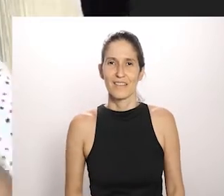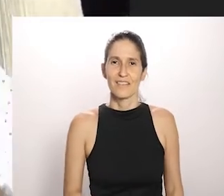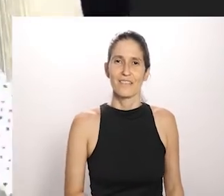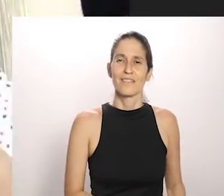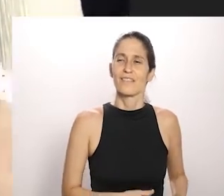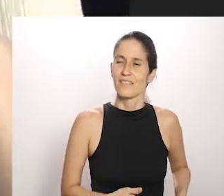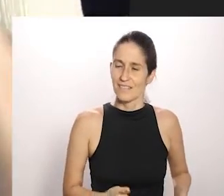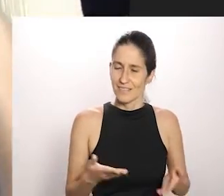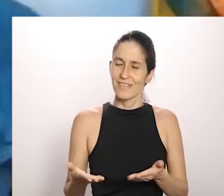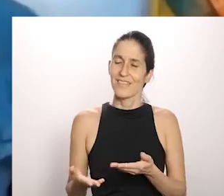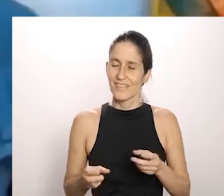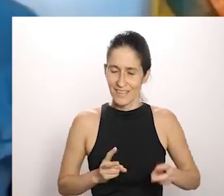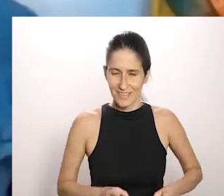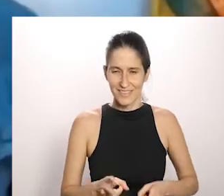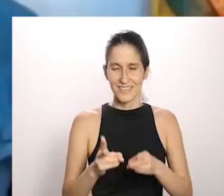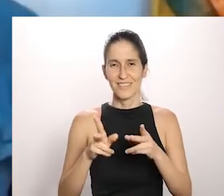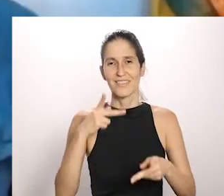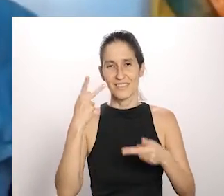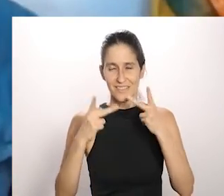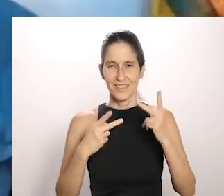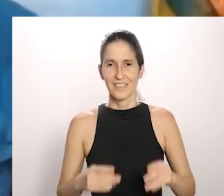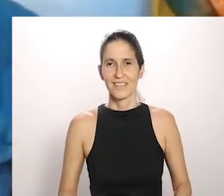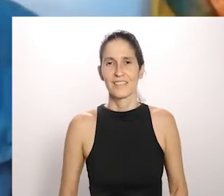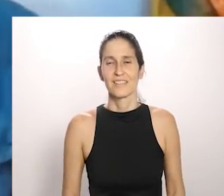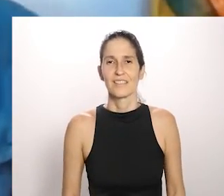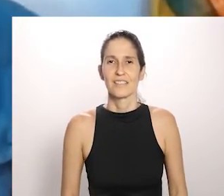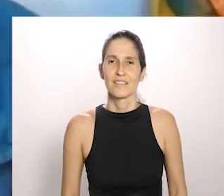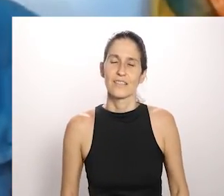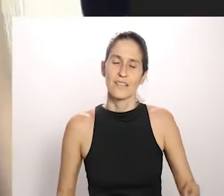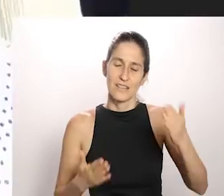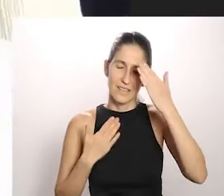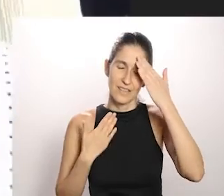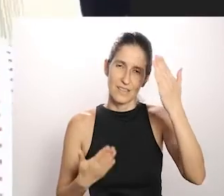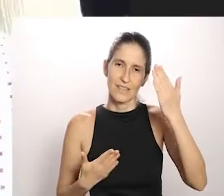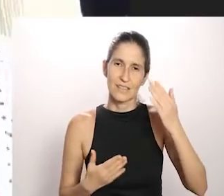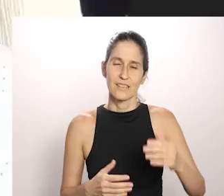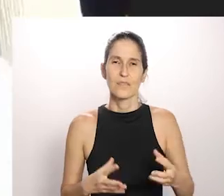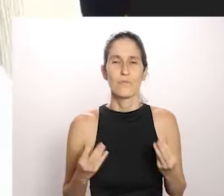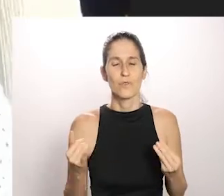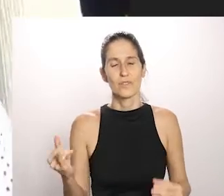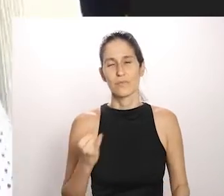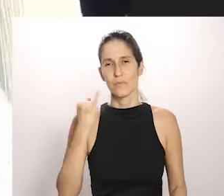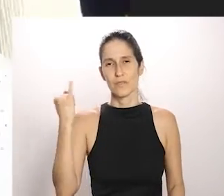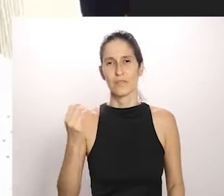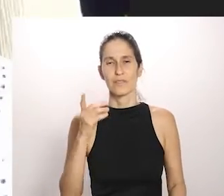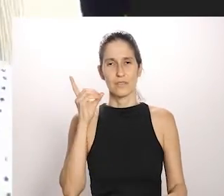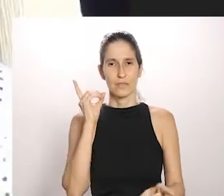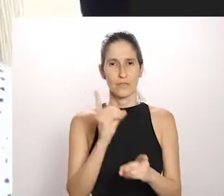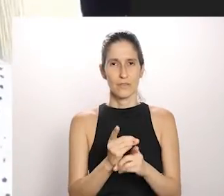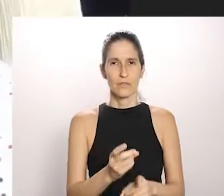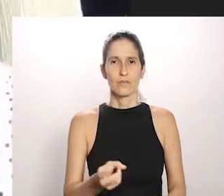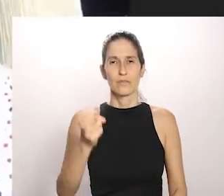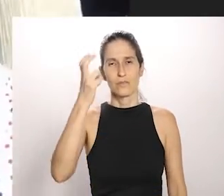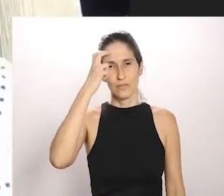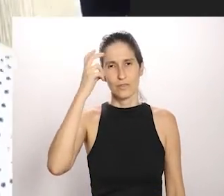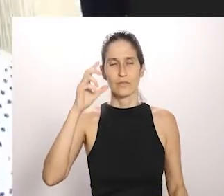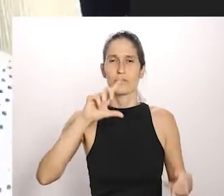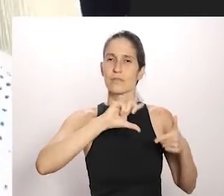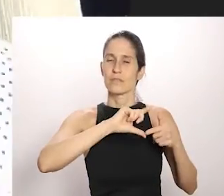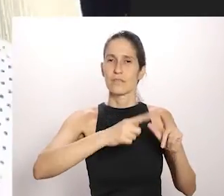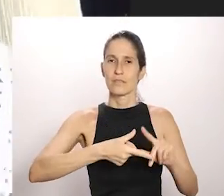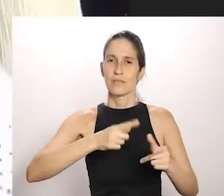a manga do meio e sai atangendo. Então, quero agradecer, dizer que é muito importante estar aqui no